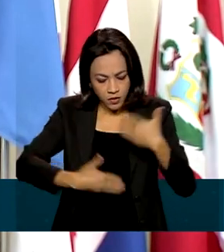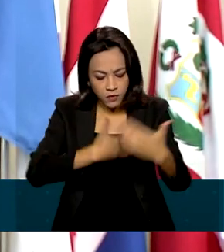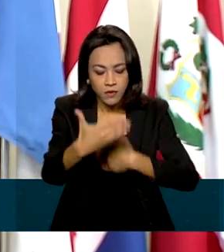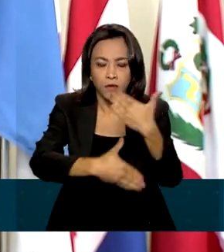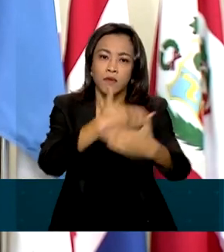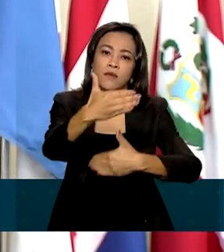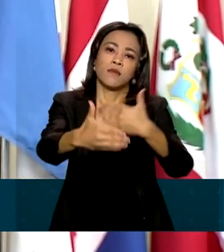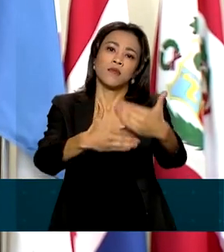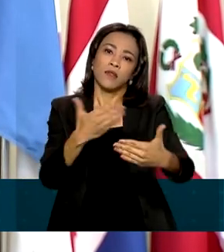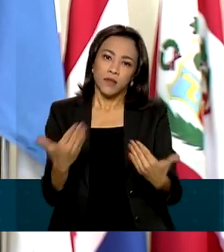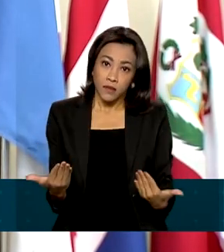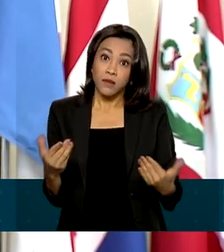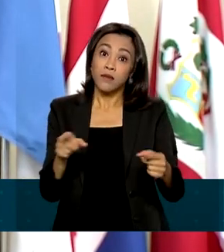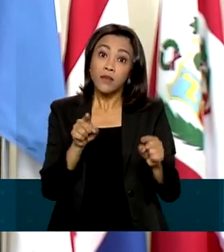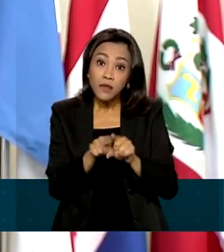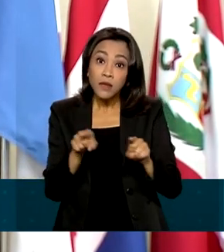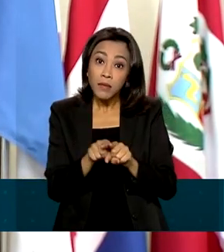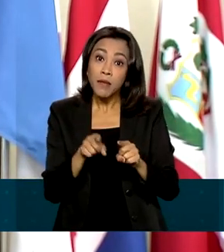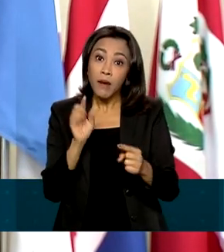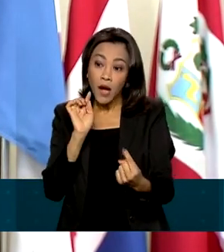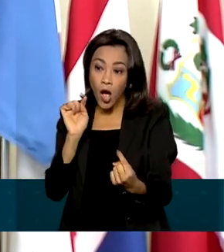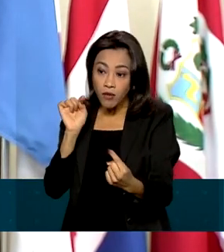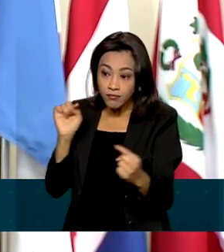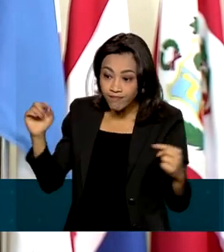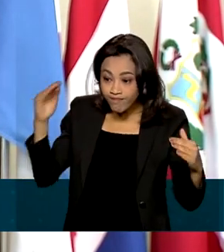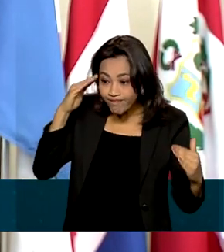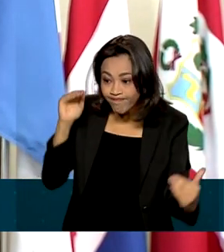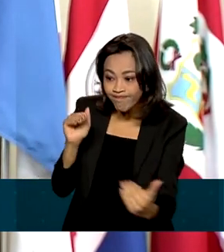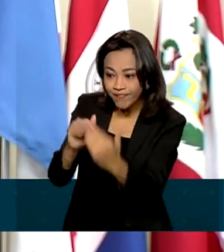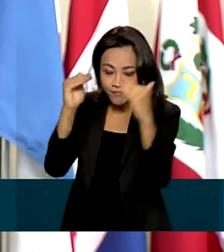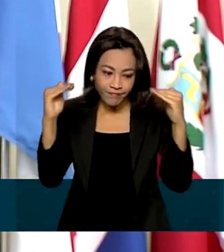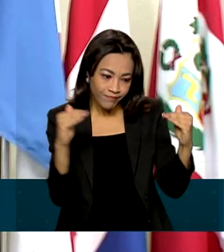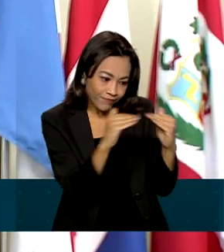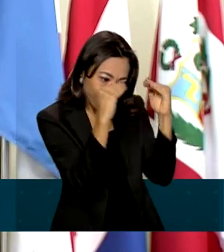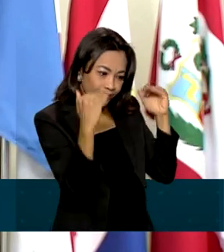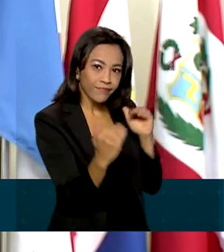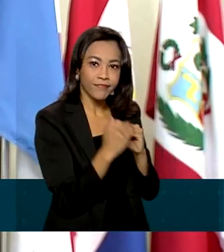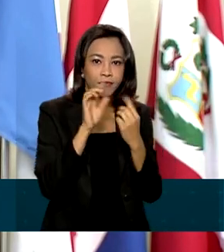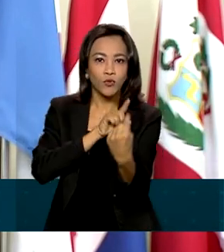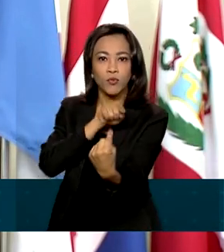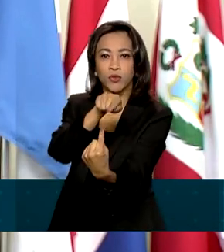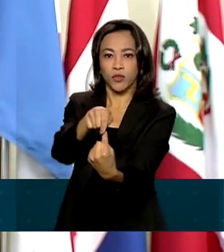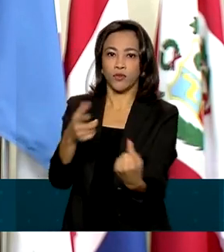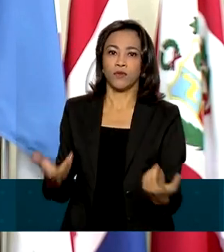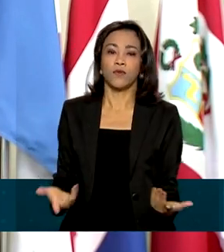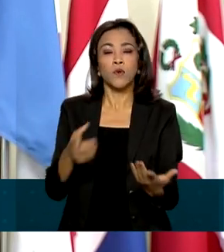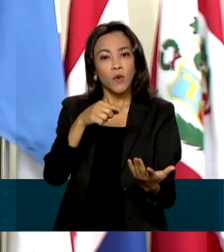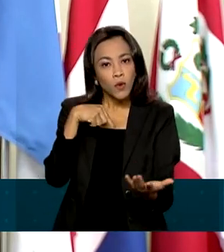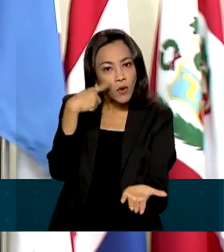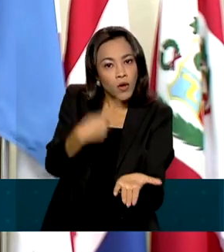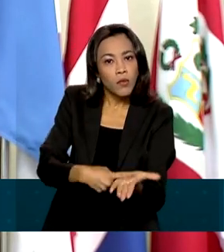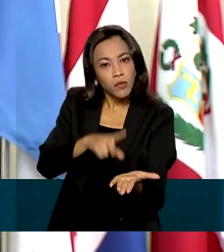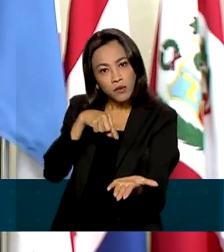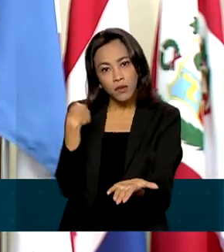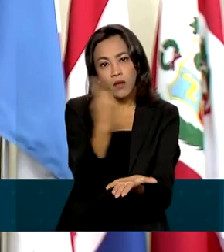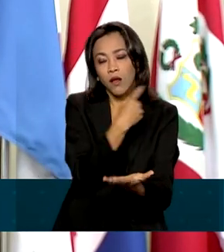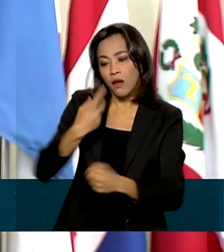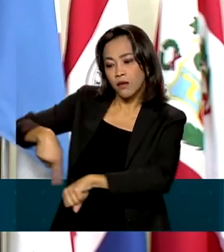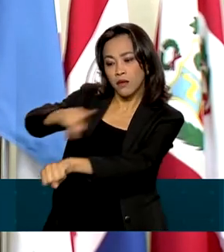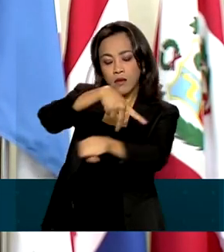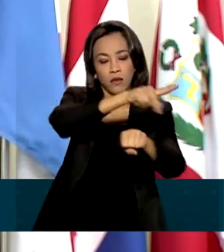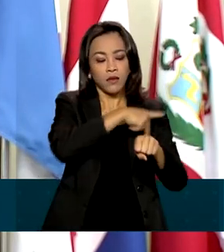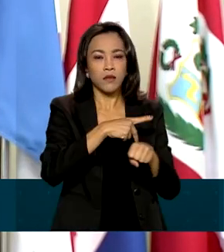complementariedade de objetivos. O compromisso dos nossos países com a democracia e com a